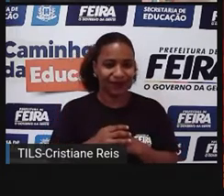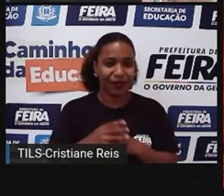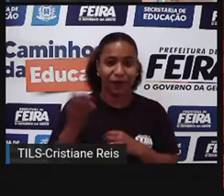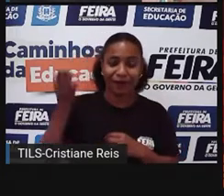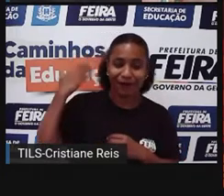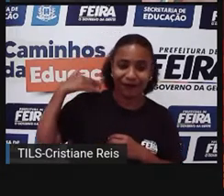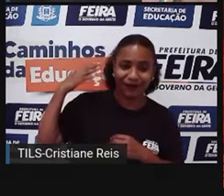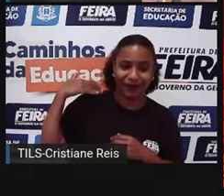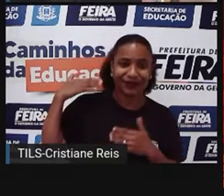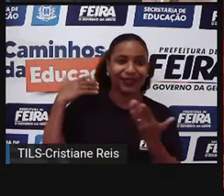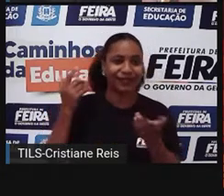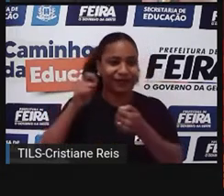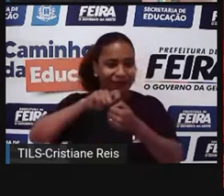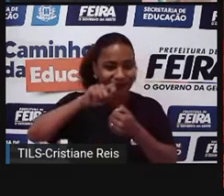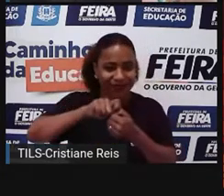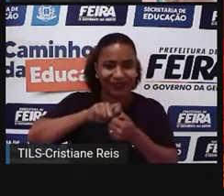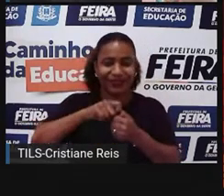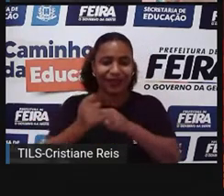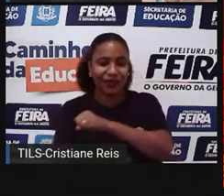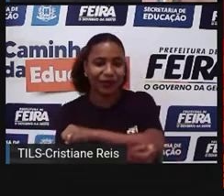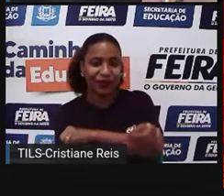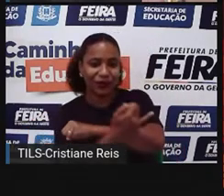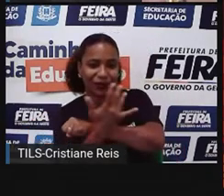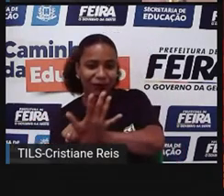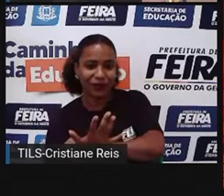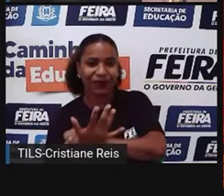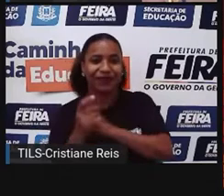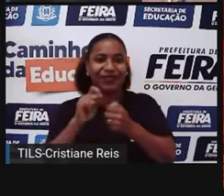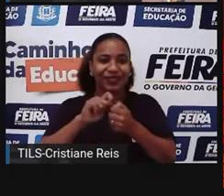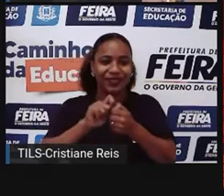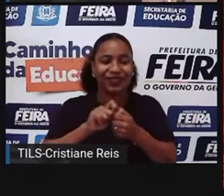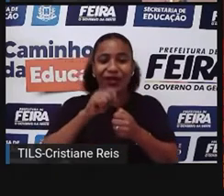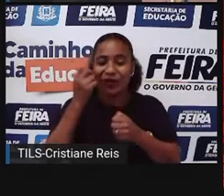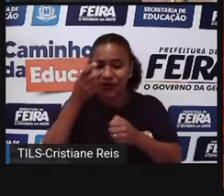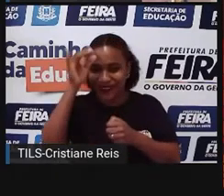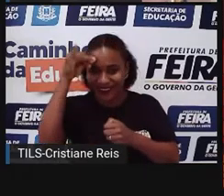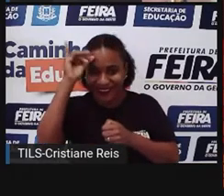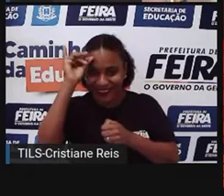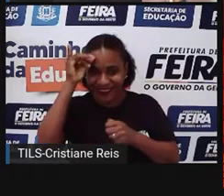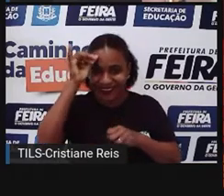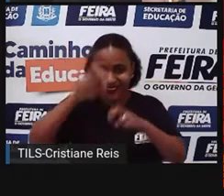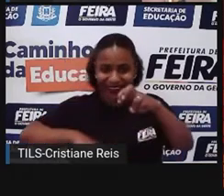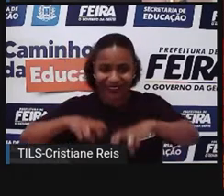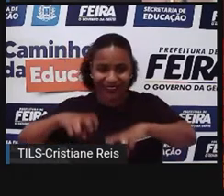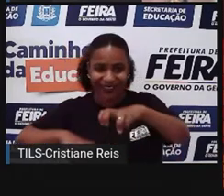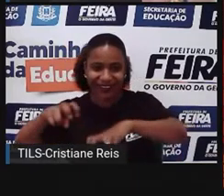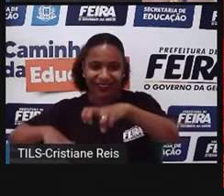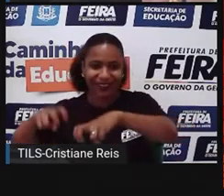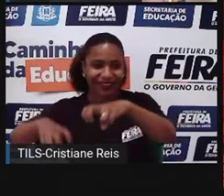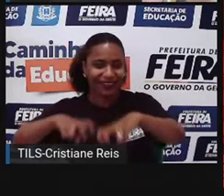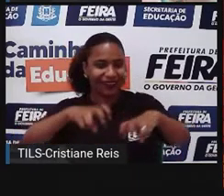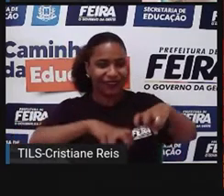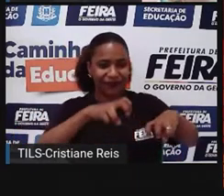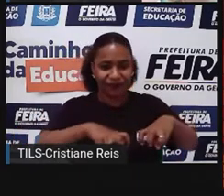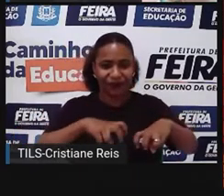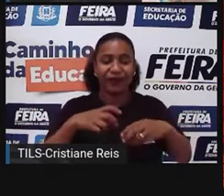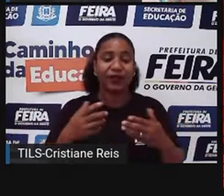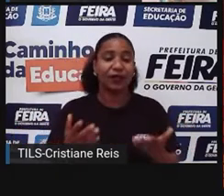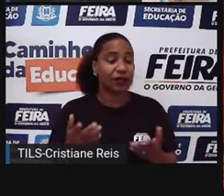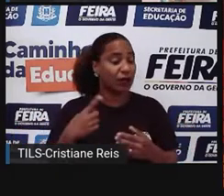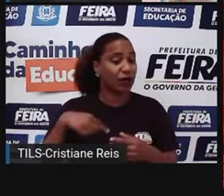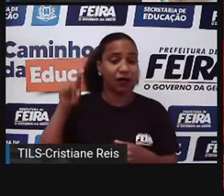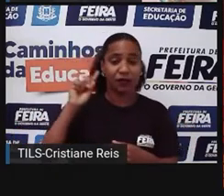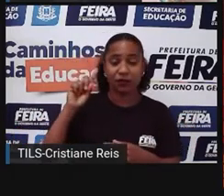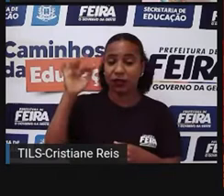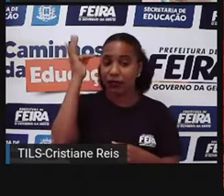agricultores, eram pecuaristas, e eles não conheciam a filosofia ainda, porque não tinham entrado em contato com o mundo grego. Então, eles